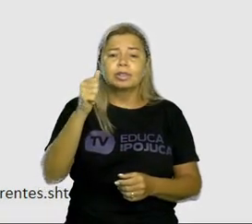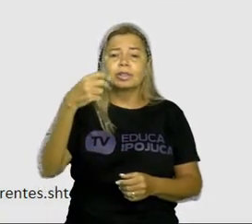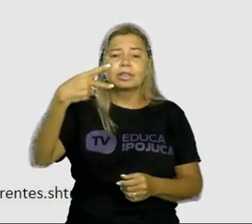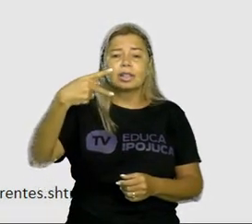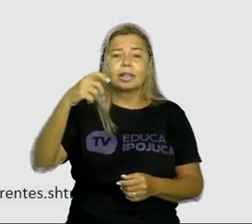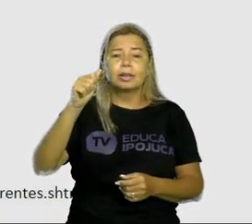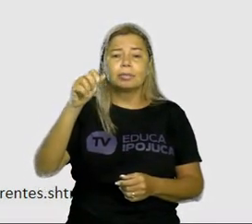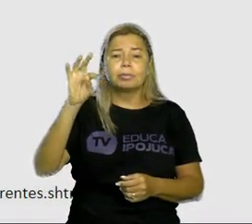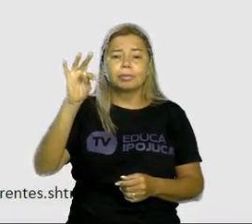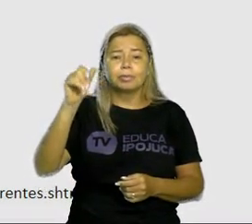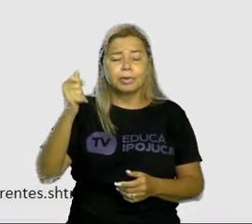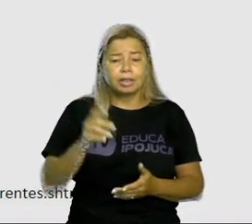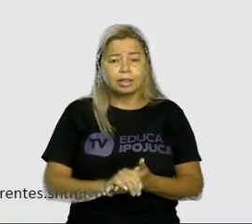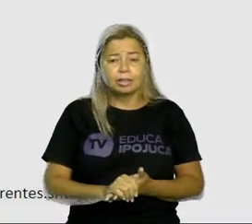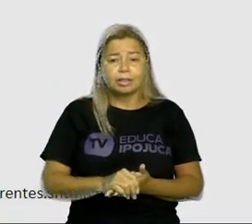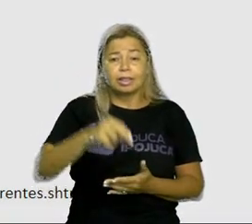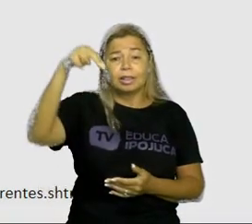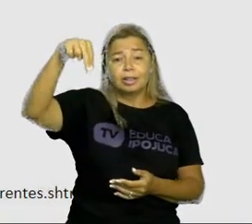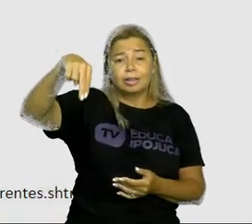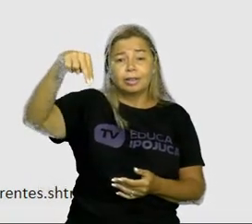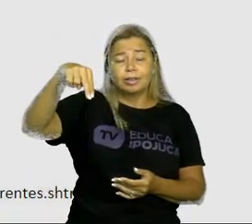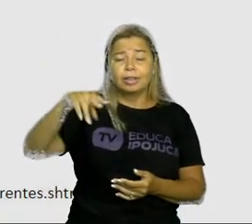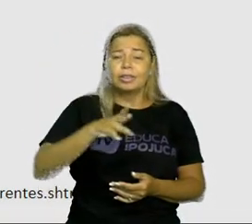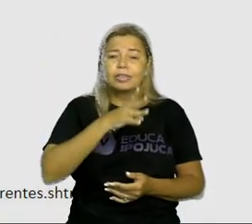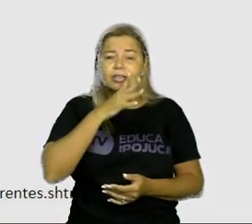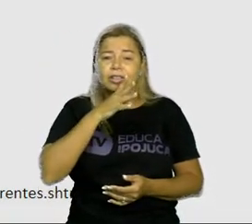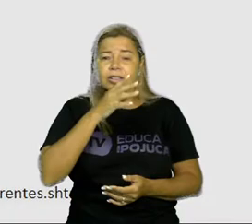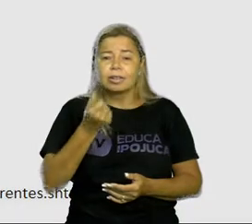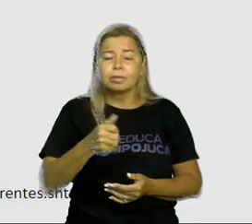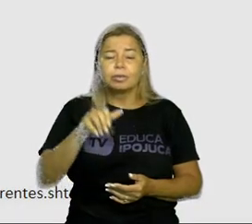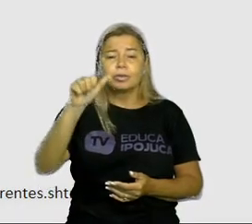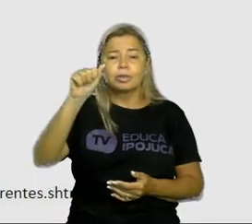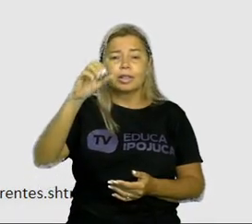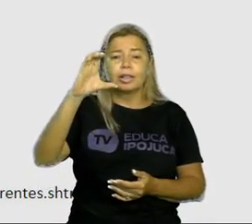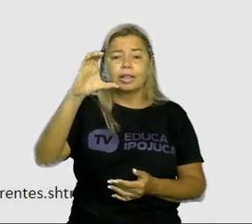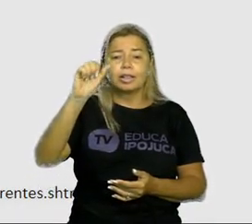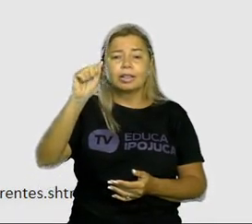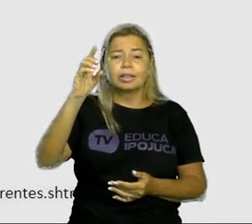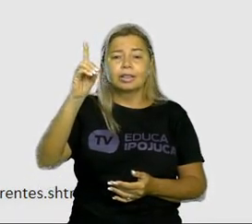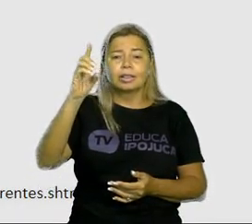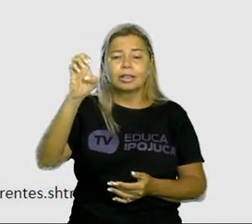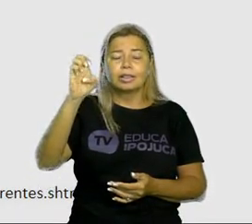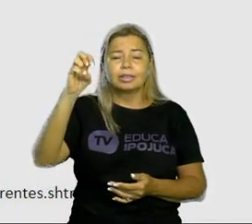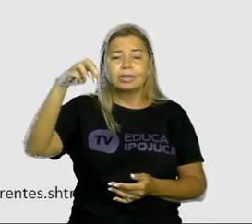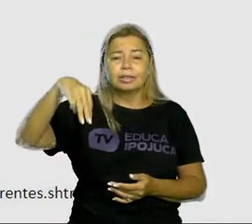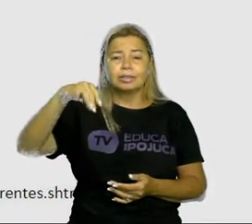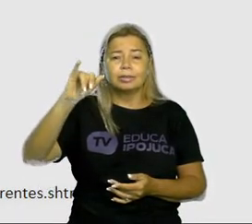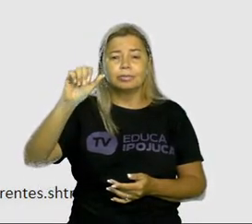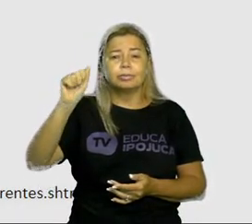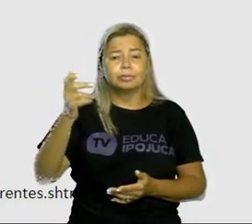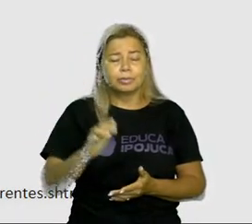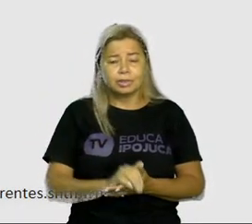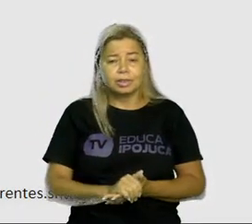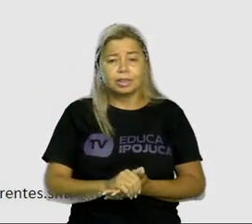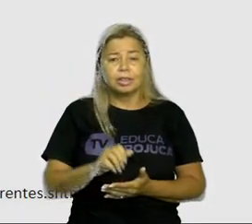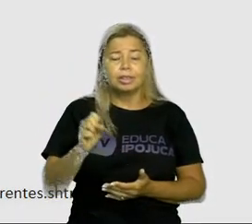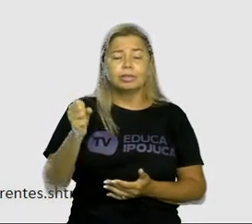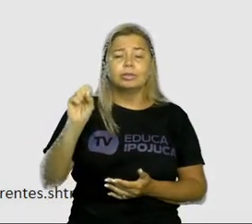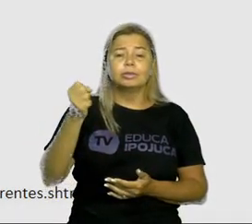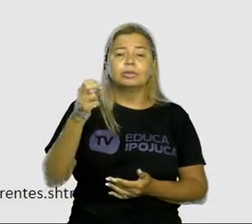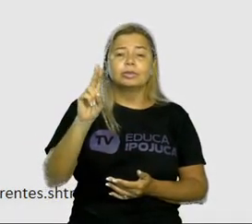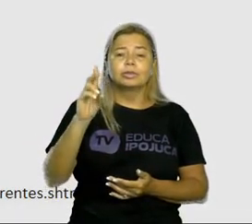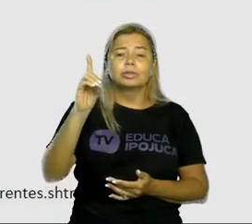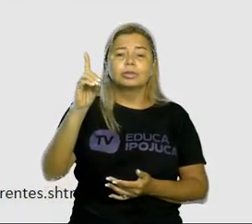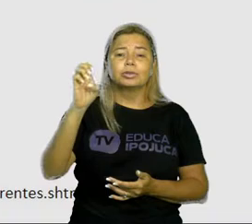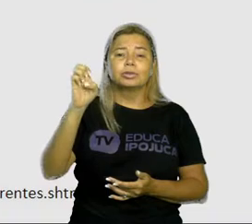como academia ou academia. No norte, ela é chamada de macaca. E lá no sudeste, pode ser também usada com